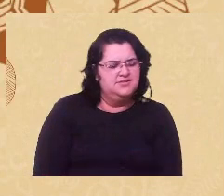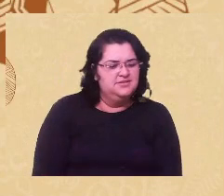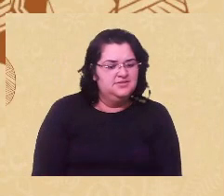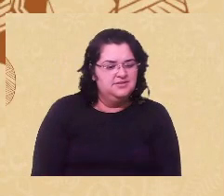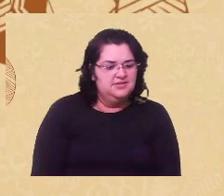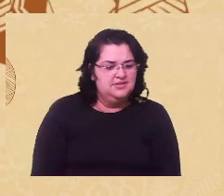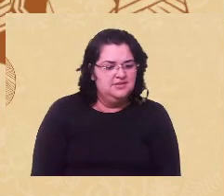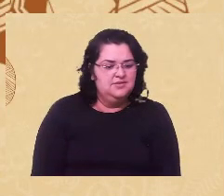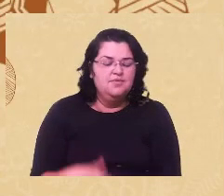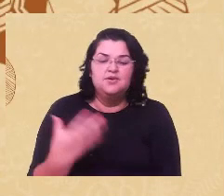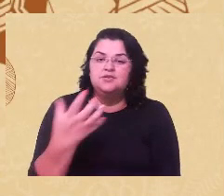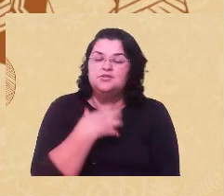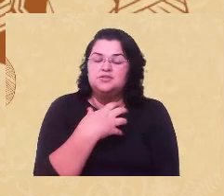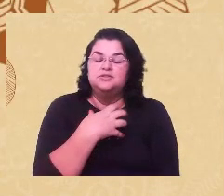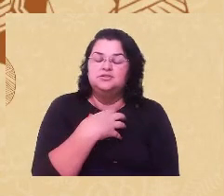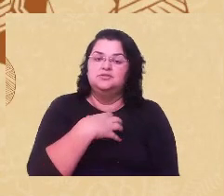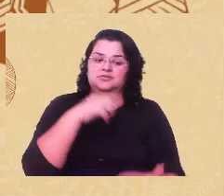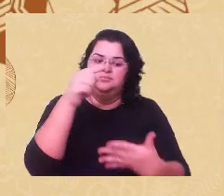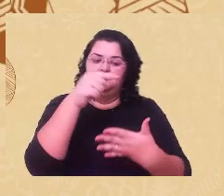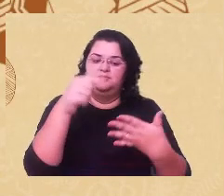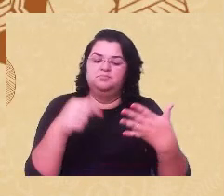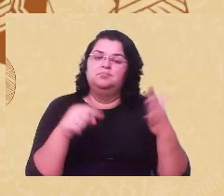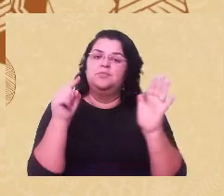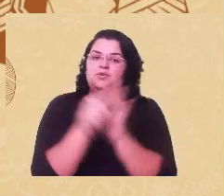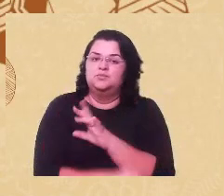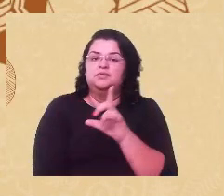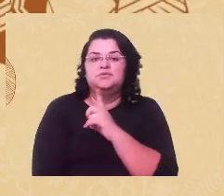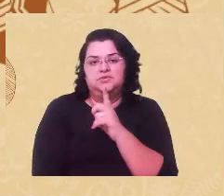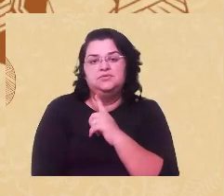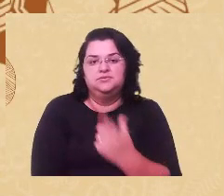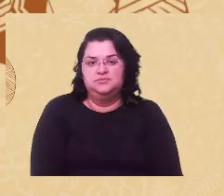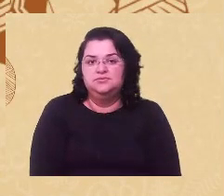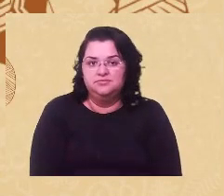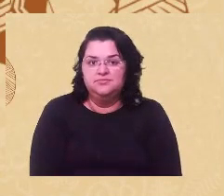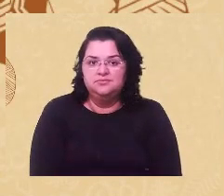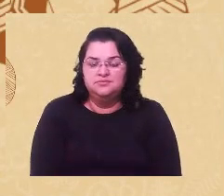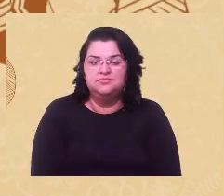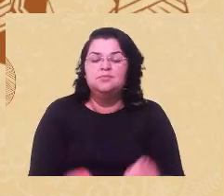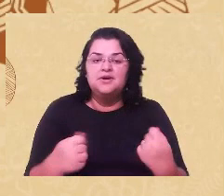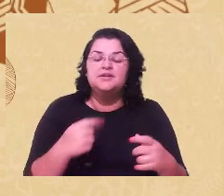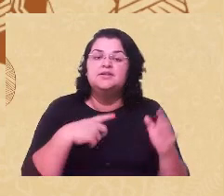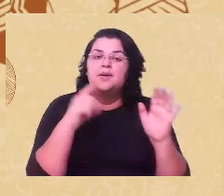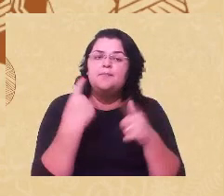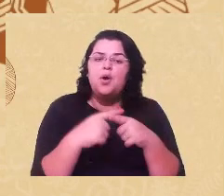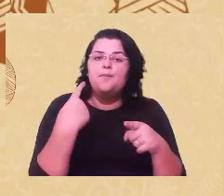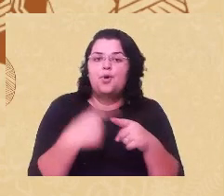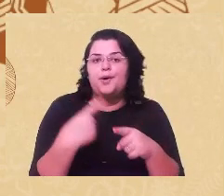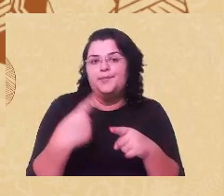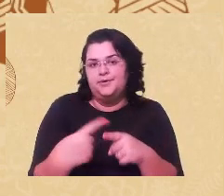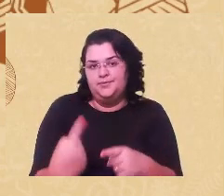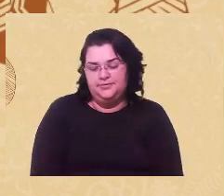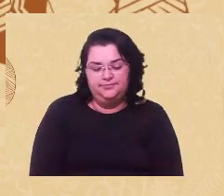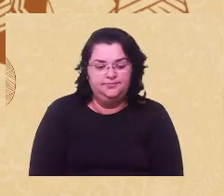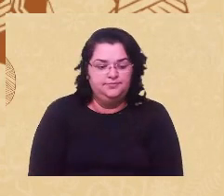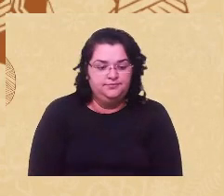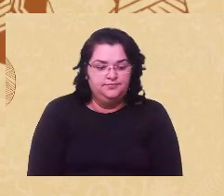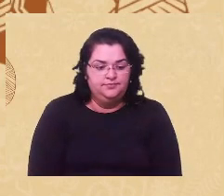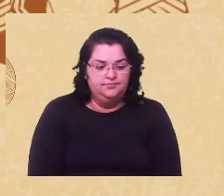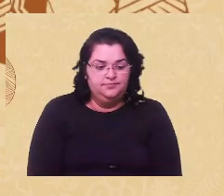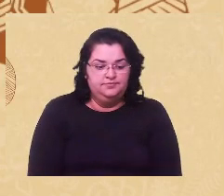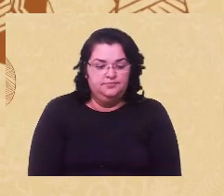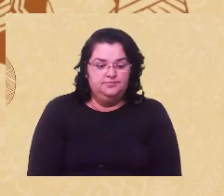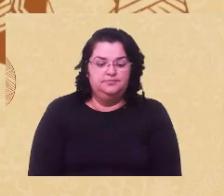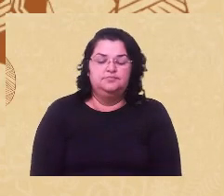que está o sentido de cada pergunta que a gente faz, né? Assim, ela precisa ter um porquê, né? Assim, então, nosso papel ali é